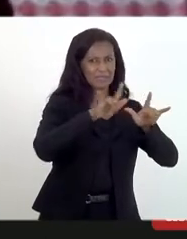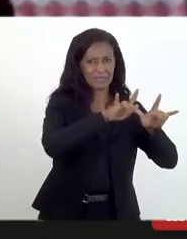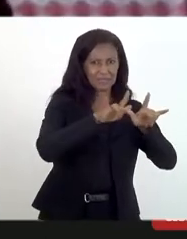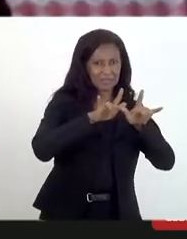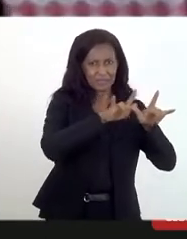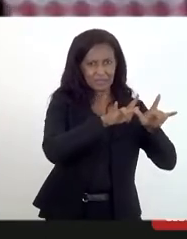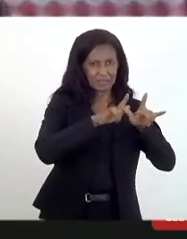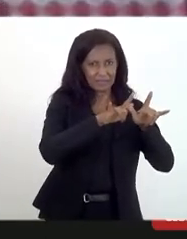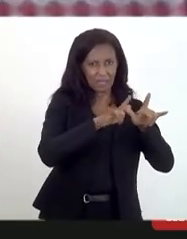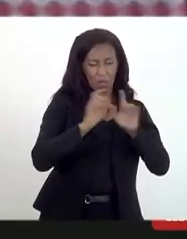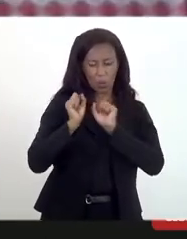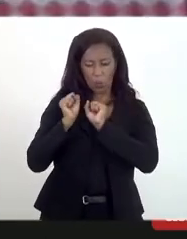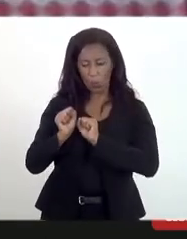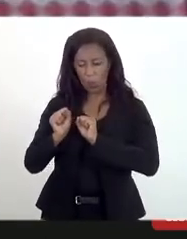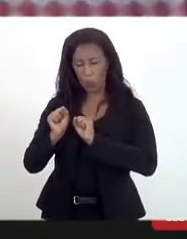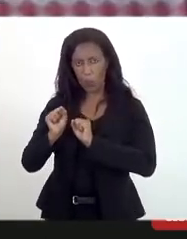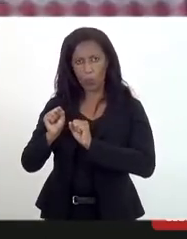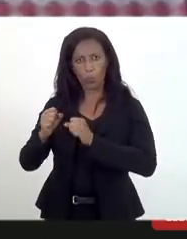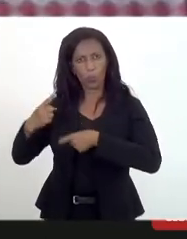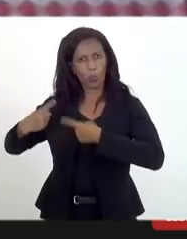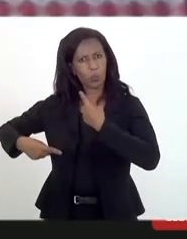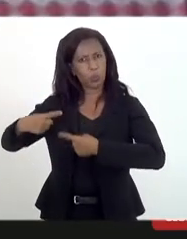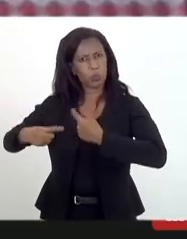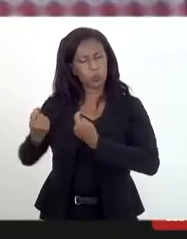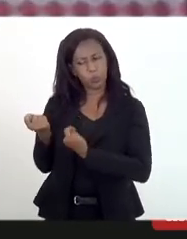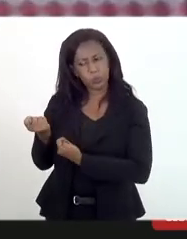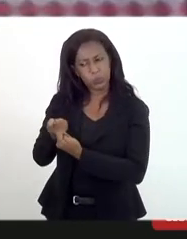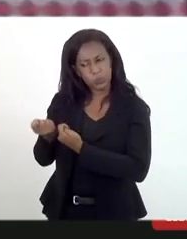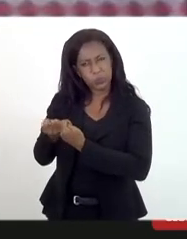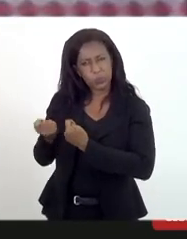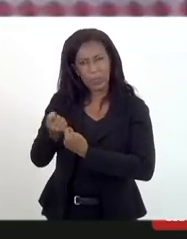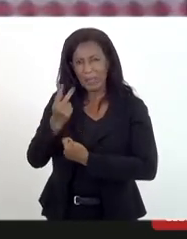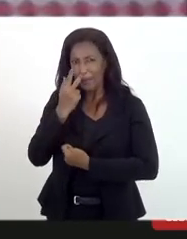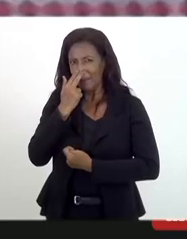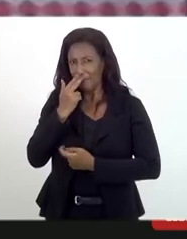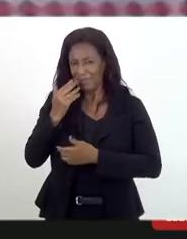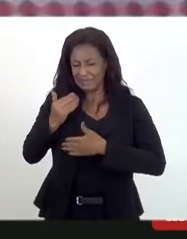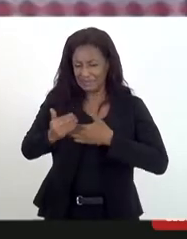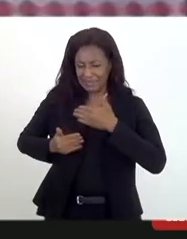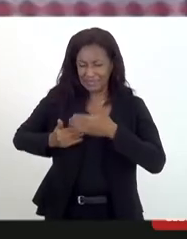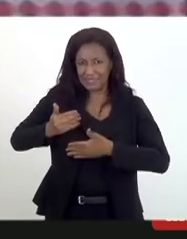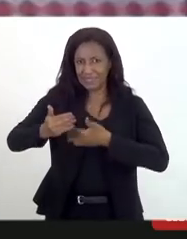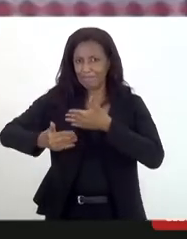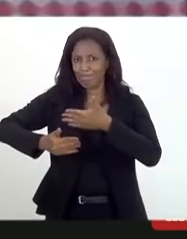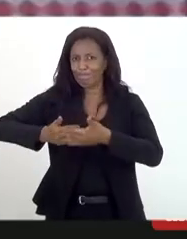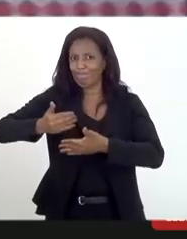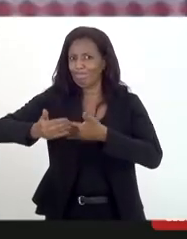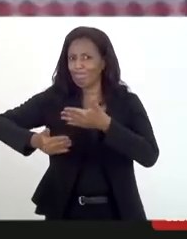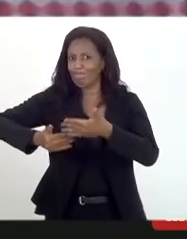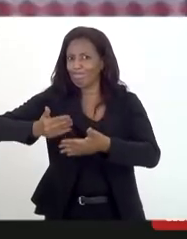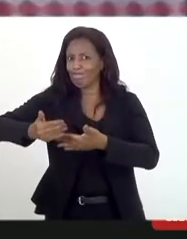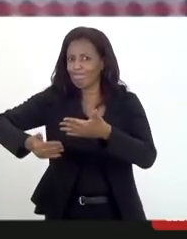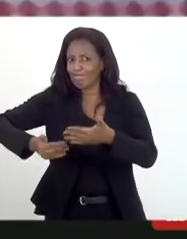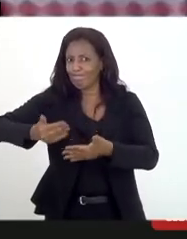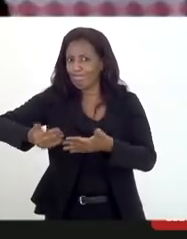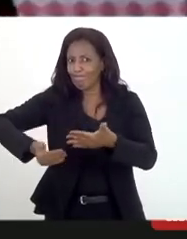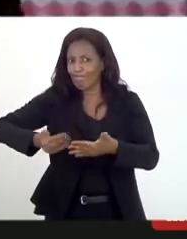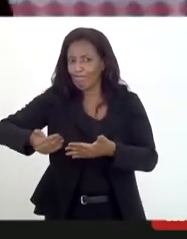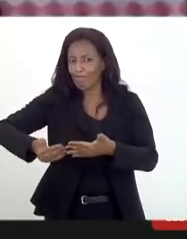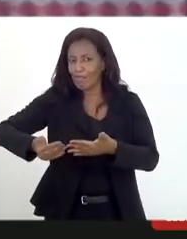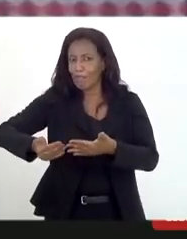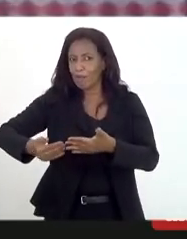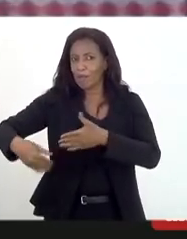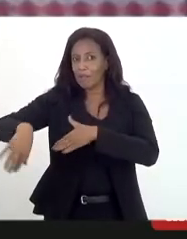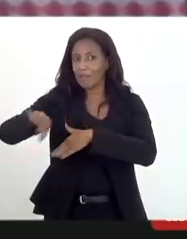econômico vem avançando para a destituição do estado